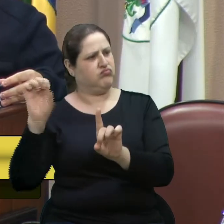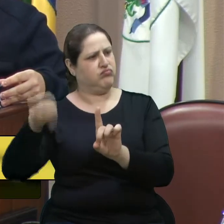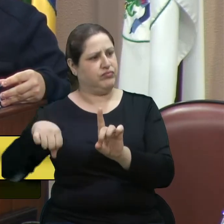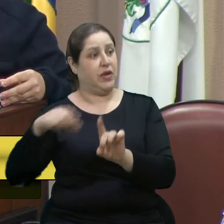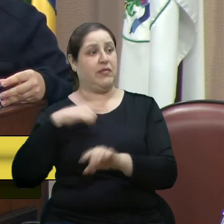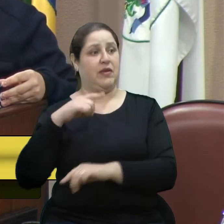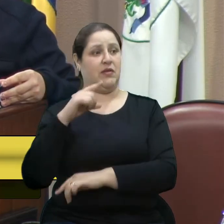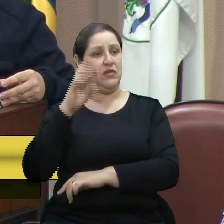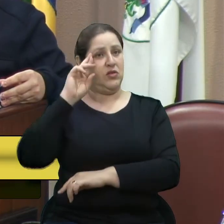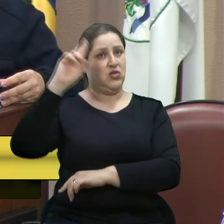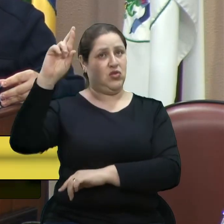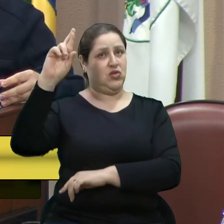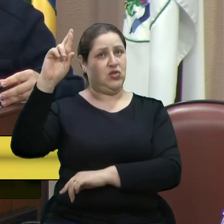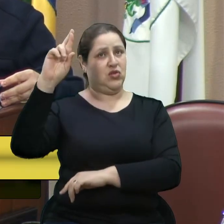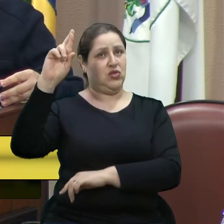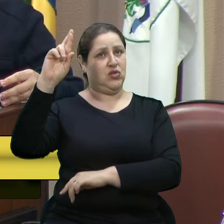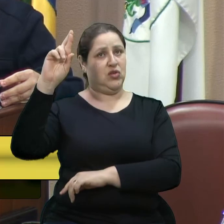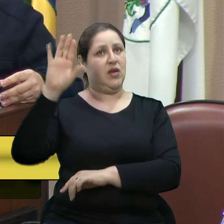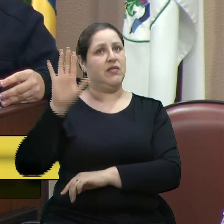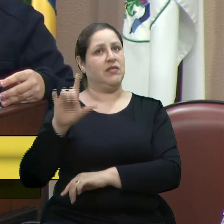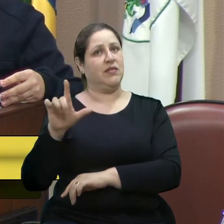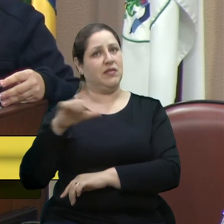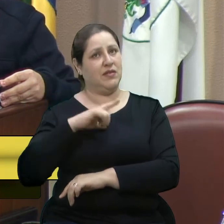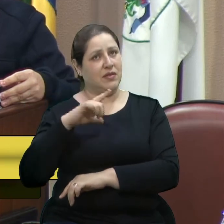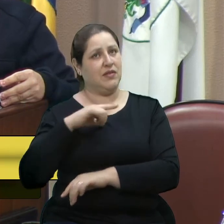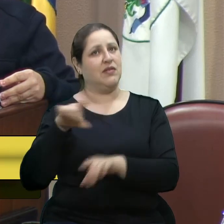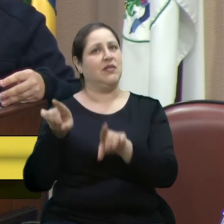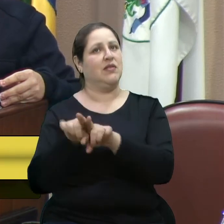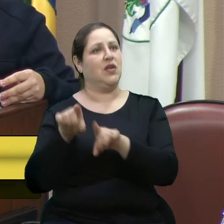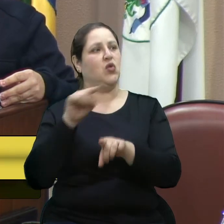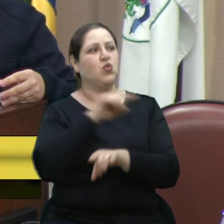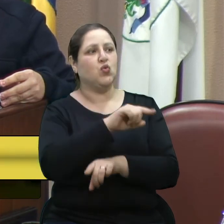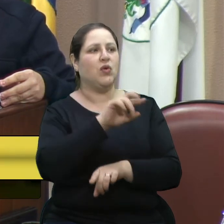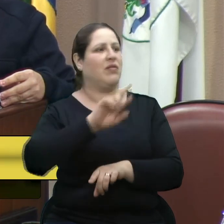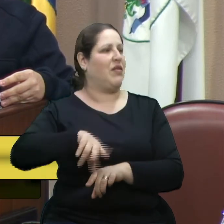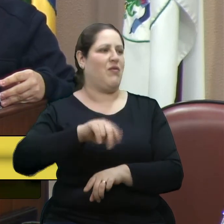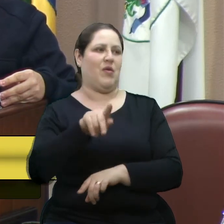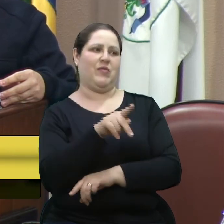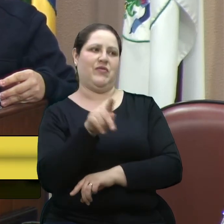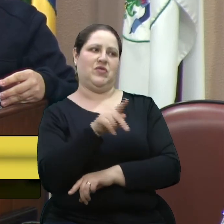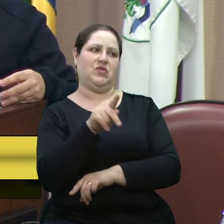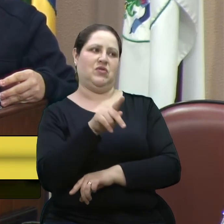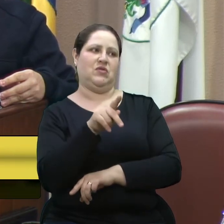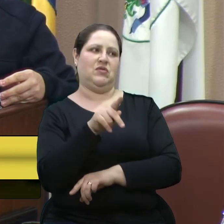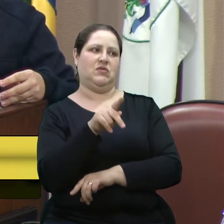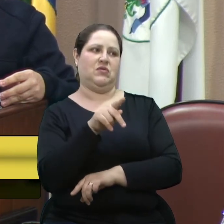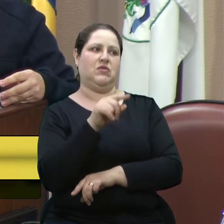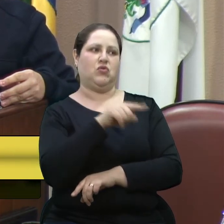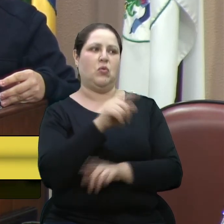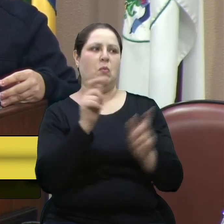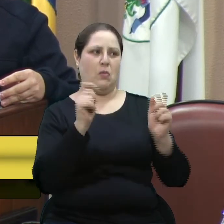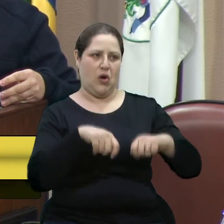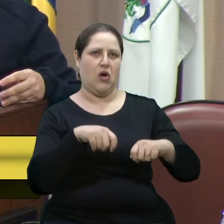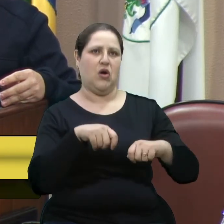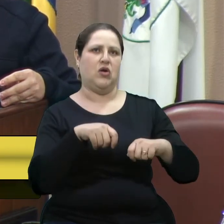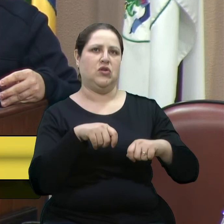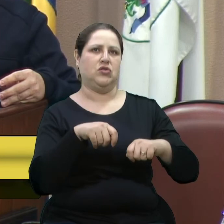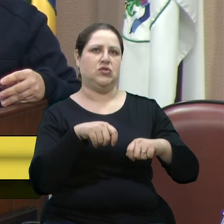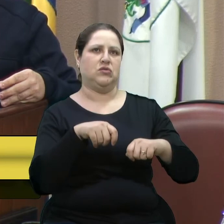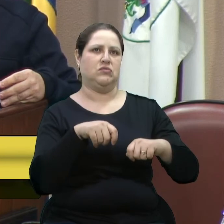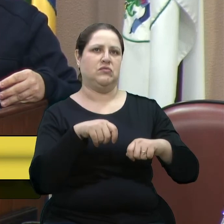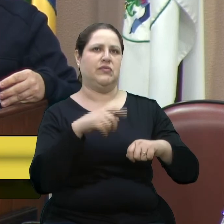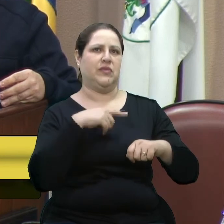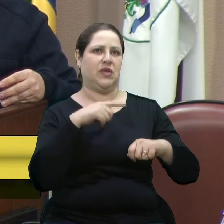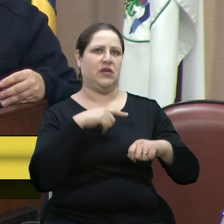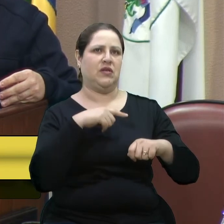diretora, mas também, o senhor não é nem um professor e tem como fazer um curso avançado. Tem a UNT, a